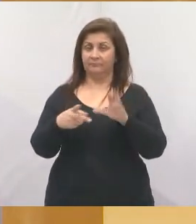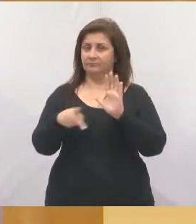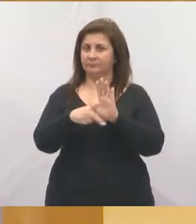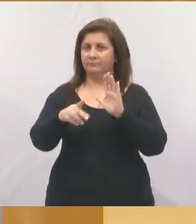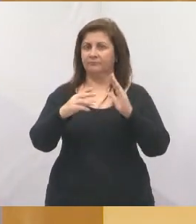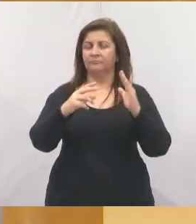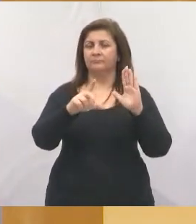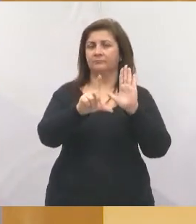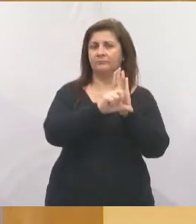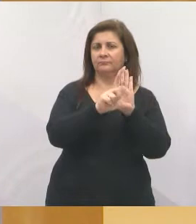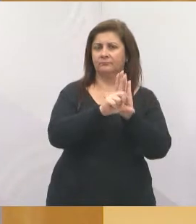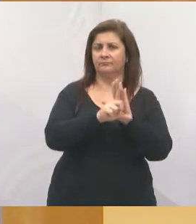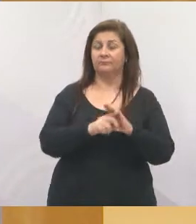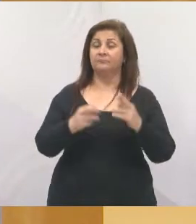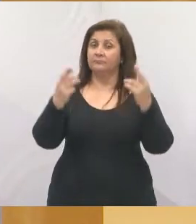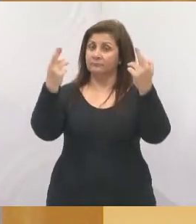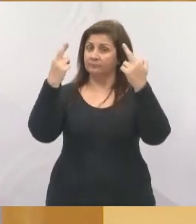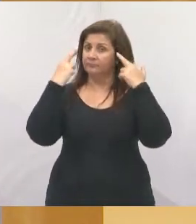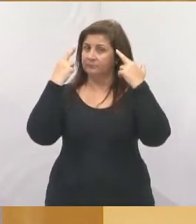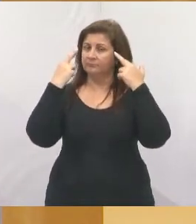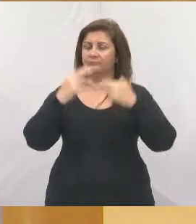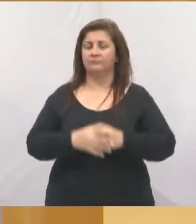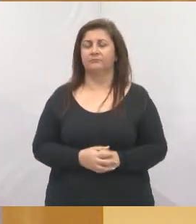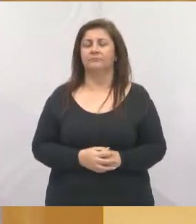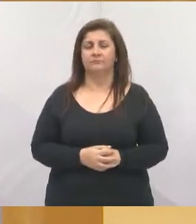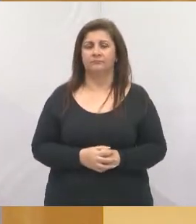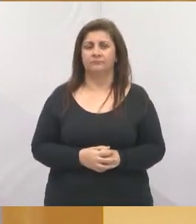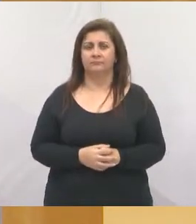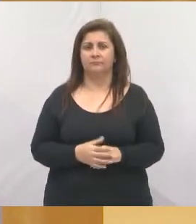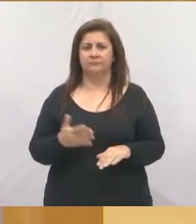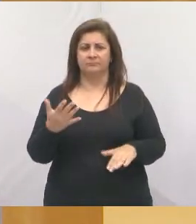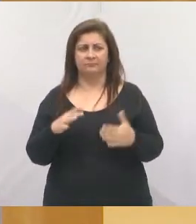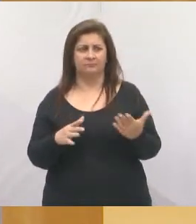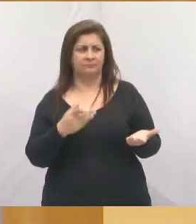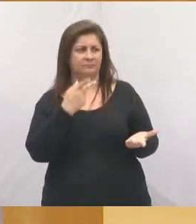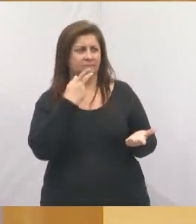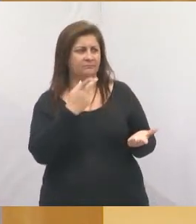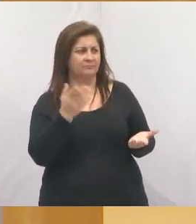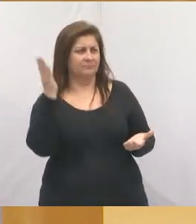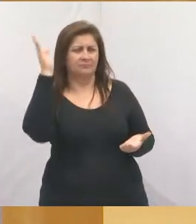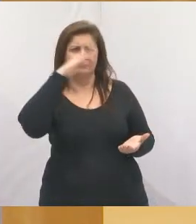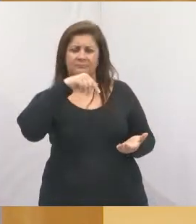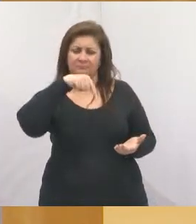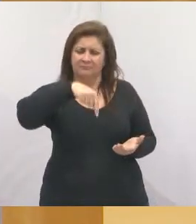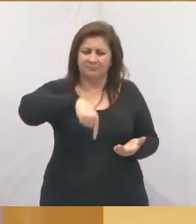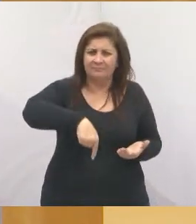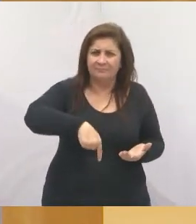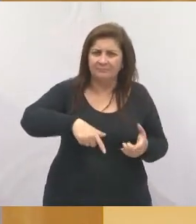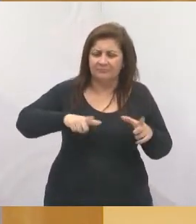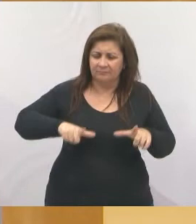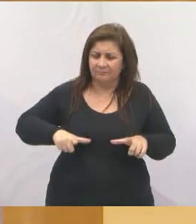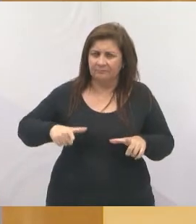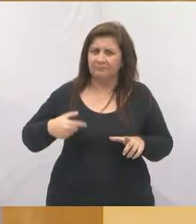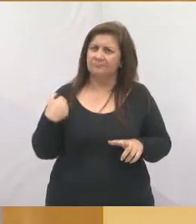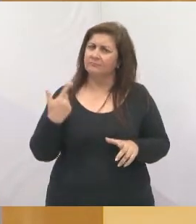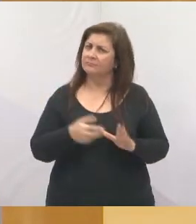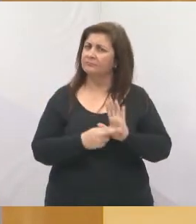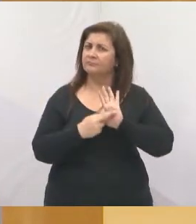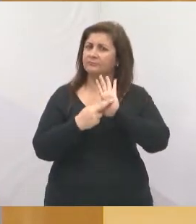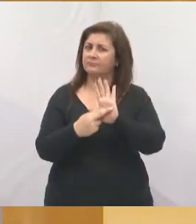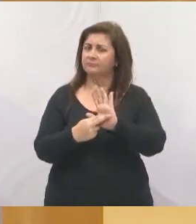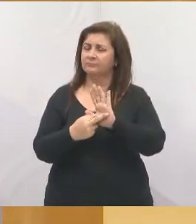uma casa de respeito, né, e, muitas vezes, a gente, a denigra até a própria casa, onde é representado por nós e nós,